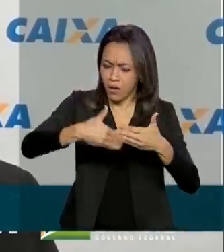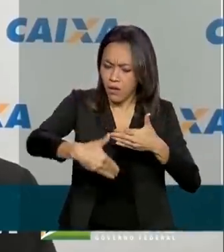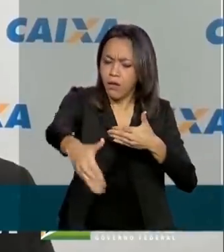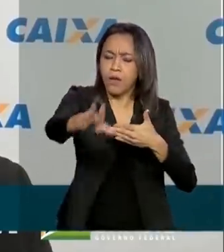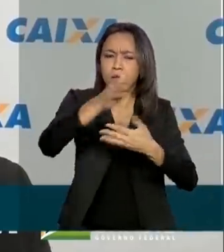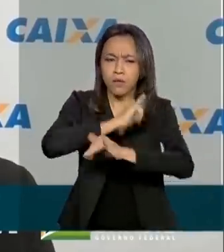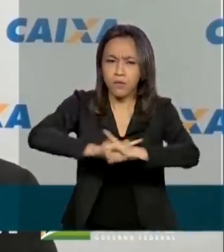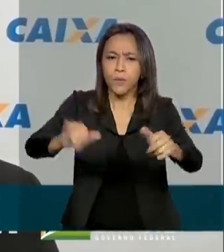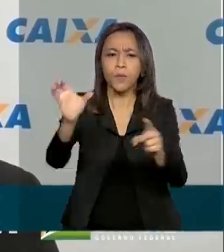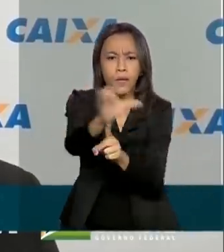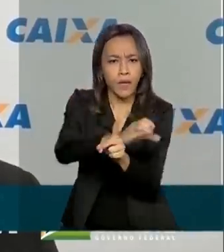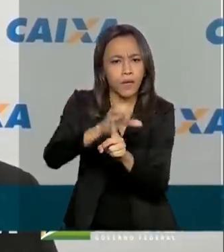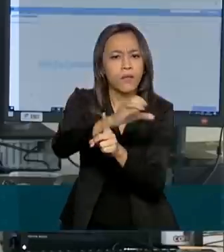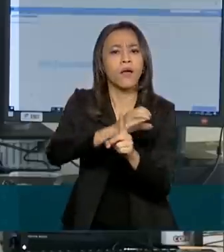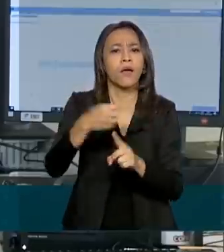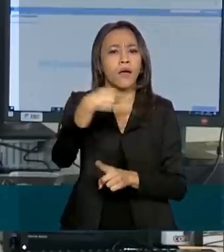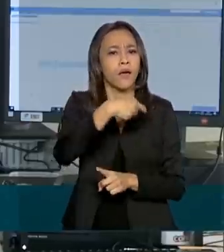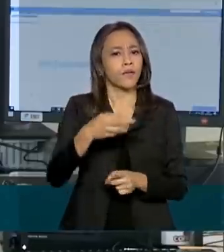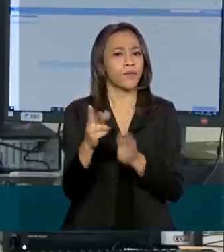Ministério da Cidadania.